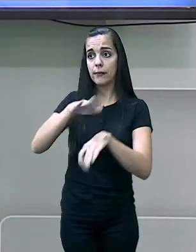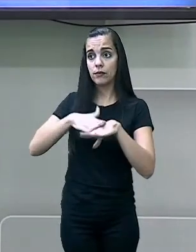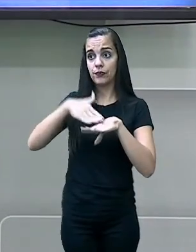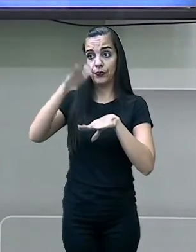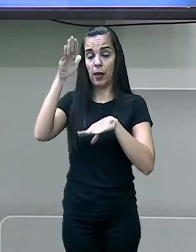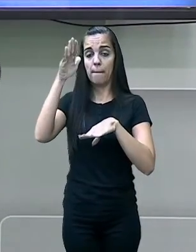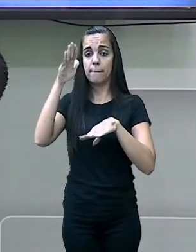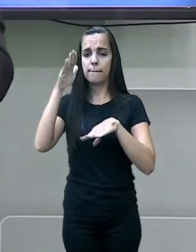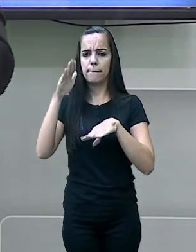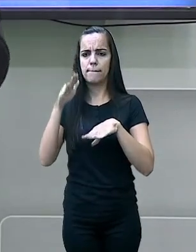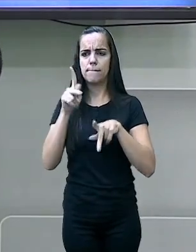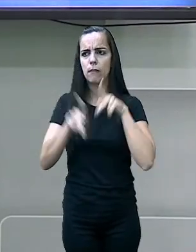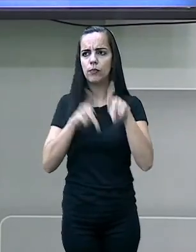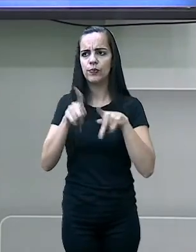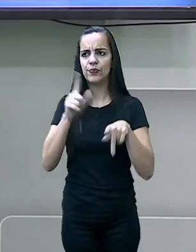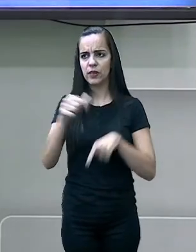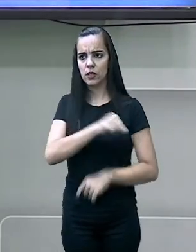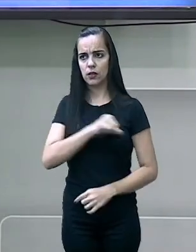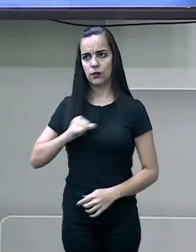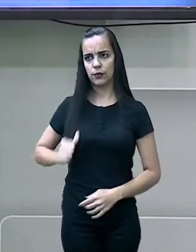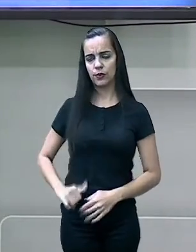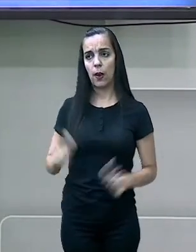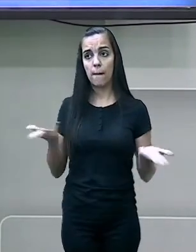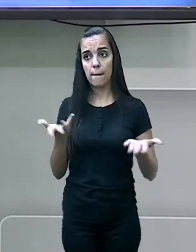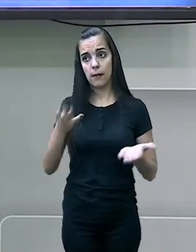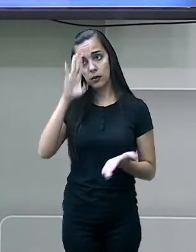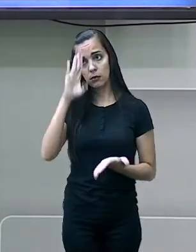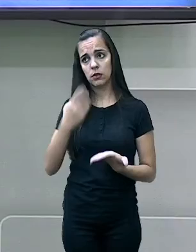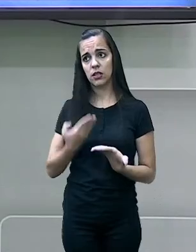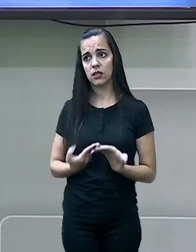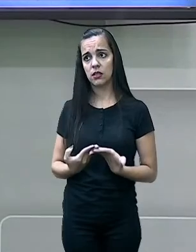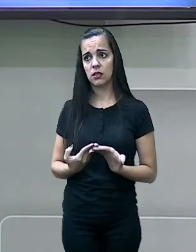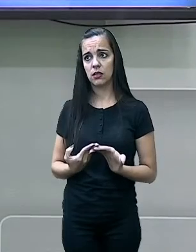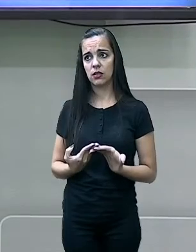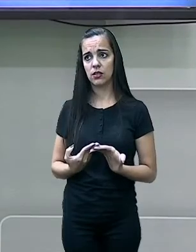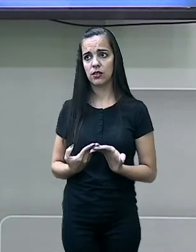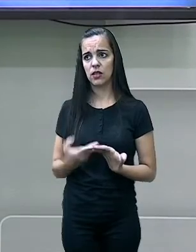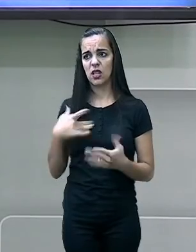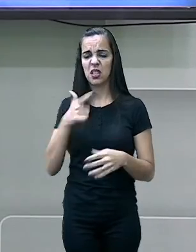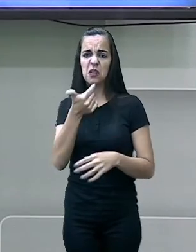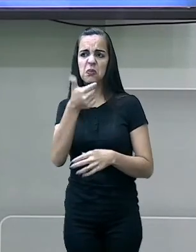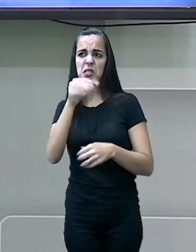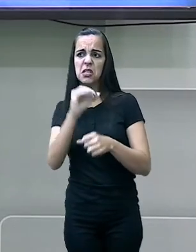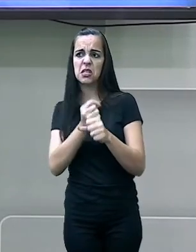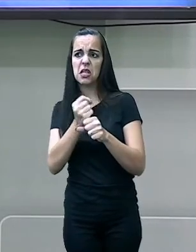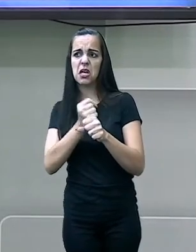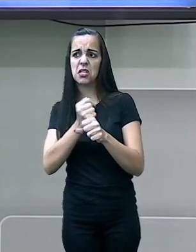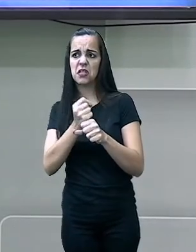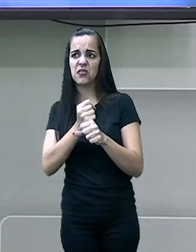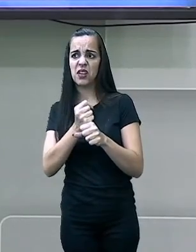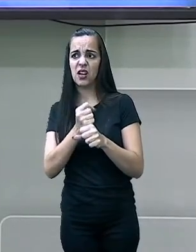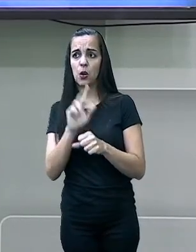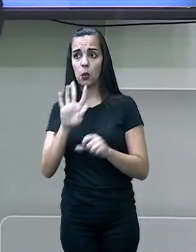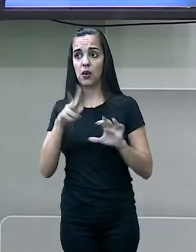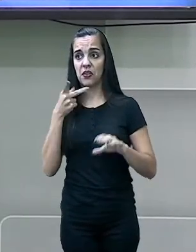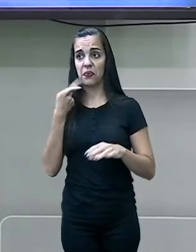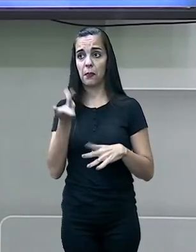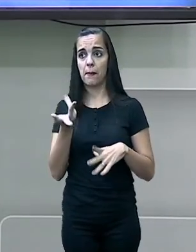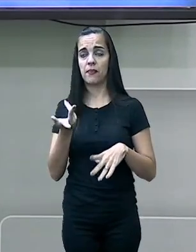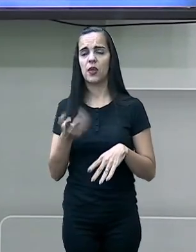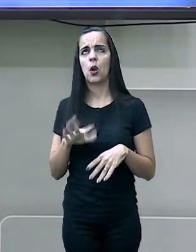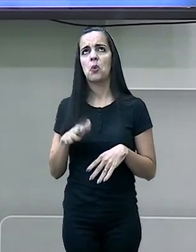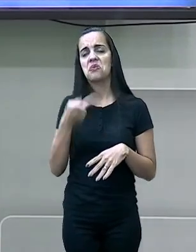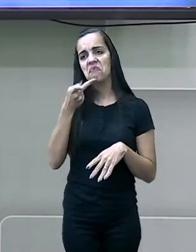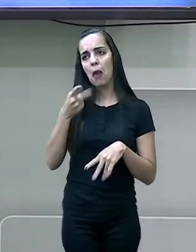É a China. Mas, eu acredito que daqui uns 10 anos, quando se falar país